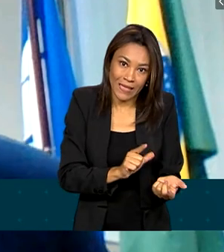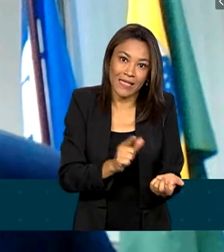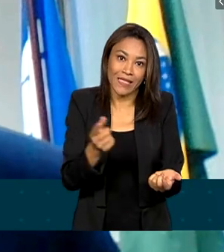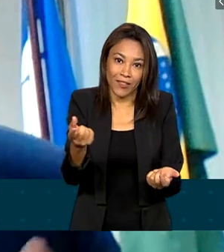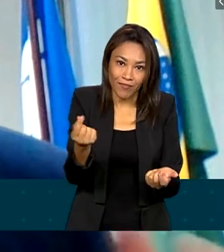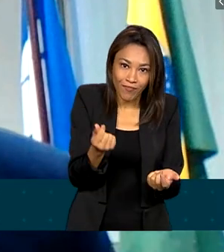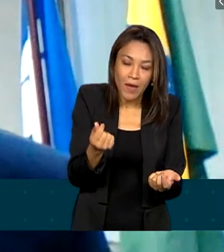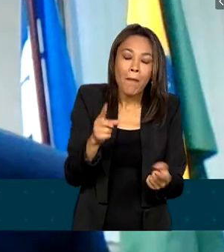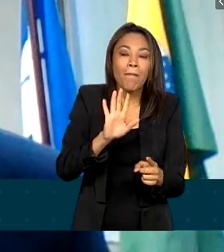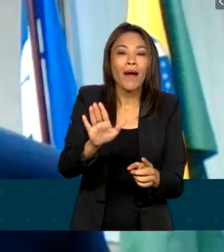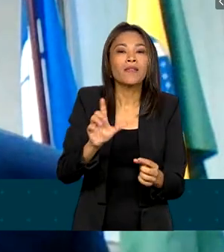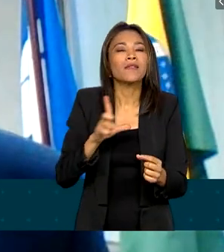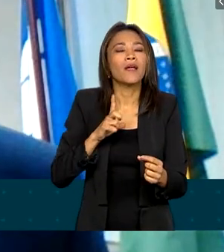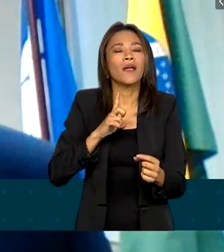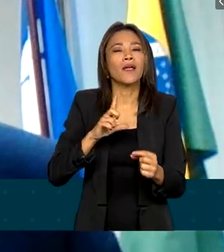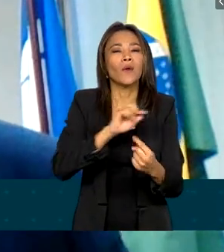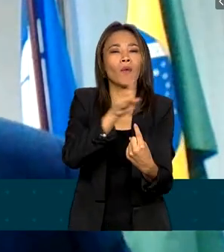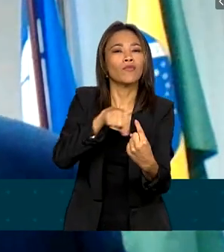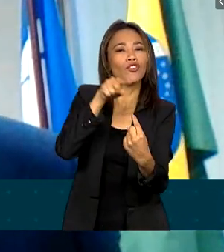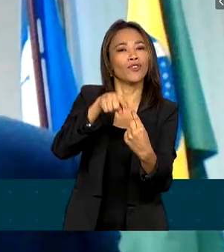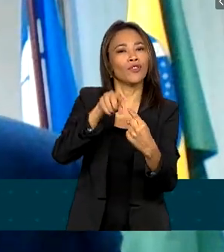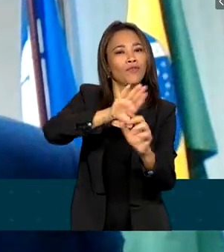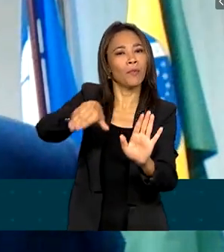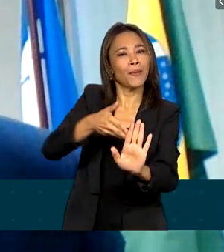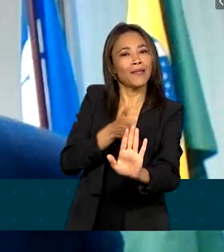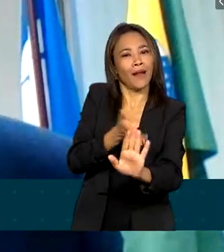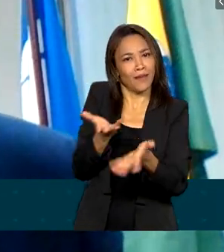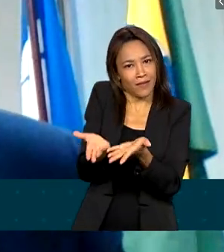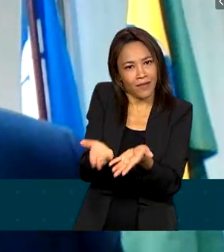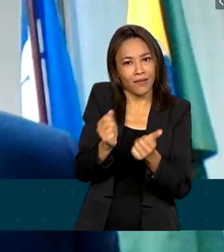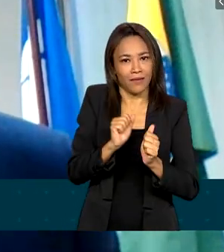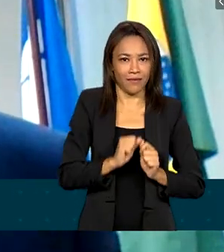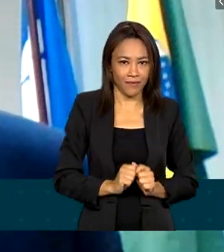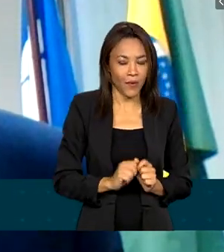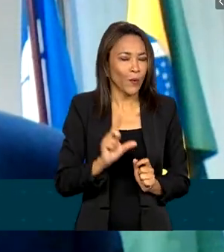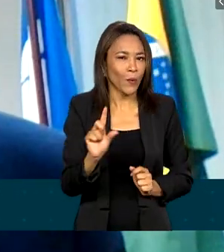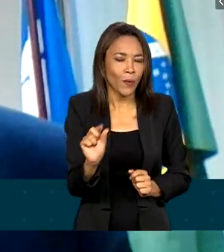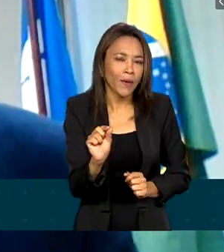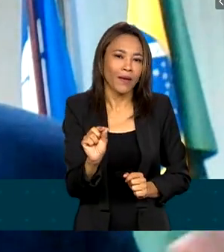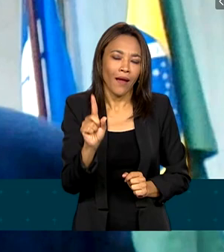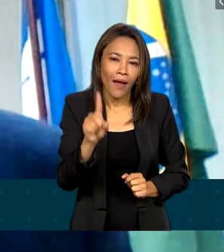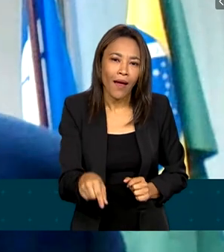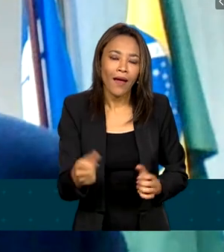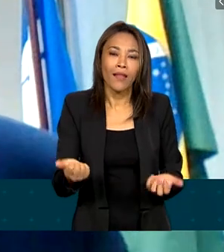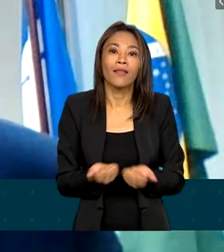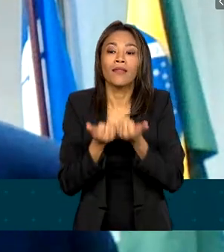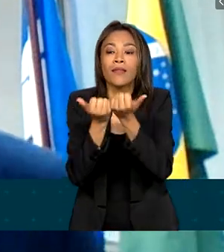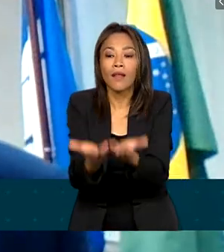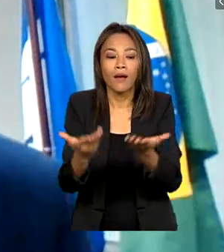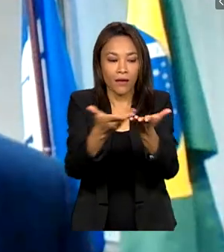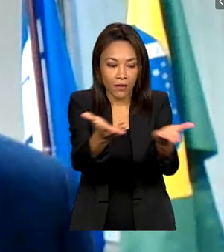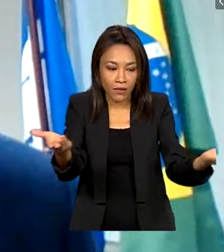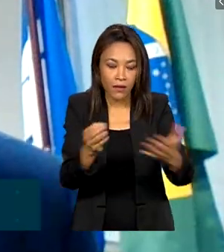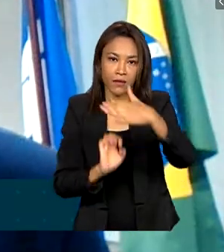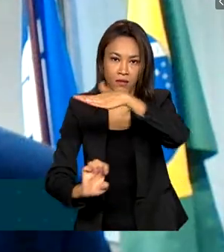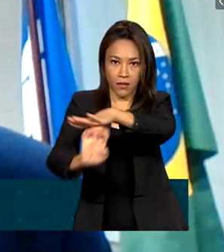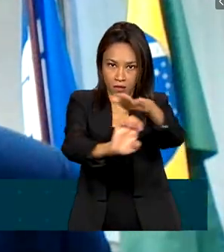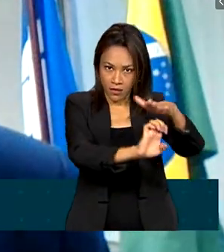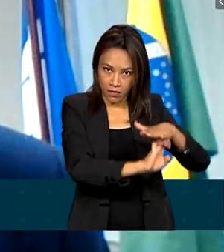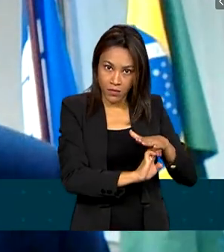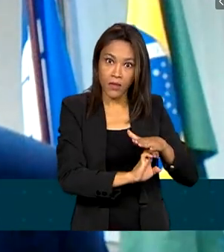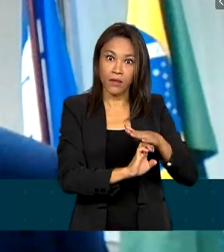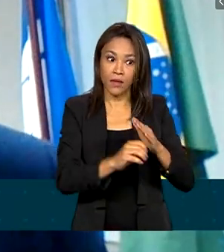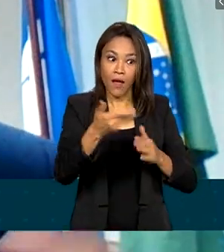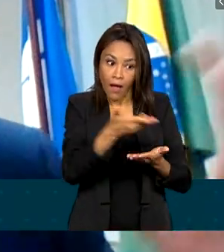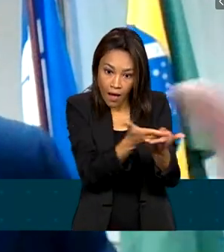existe um propósito que está por trás disso tudo, que é devolver a regularidade a